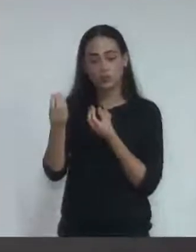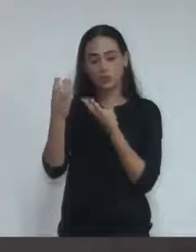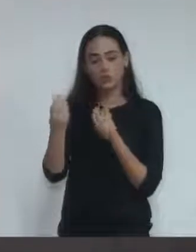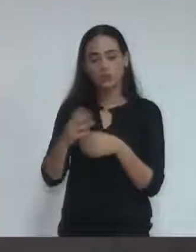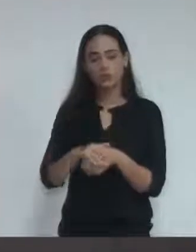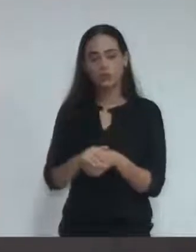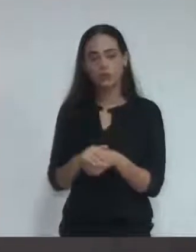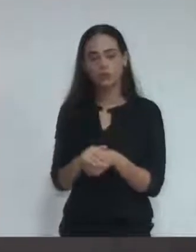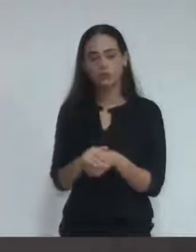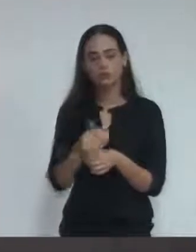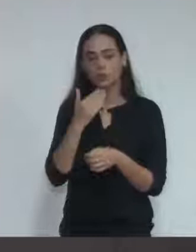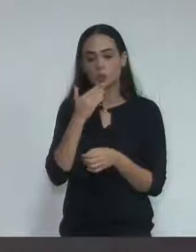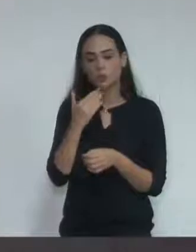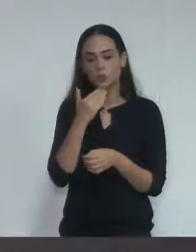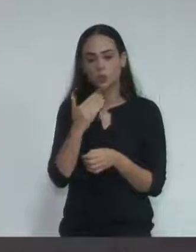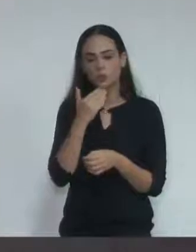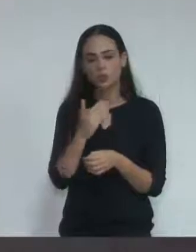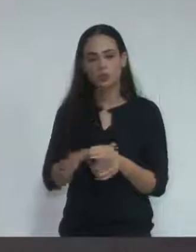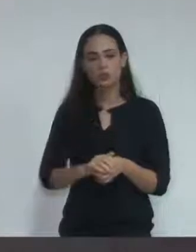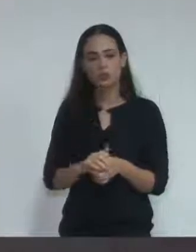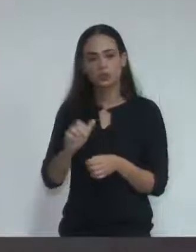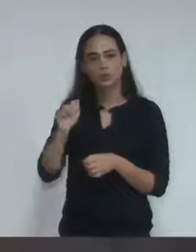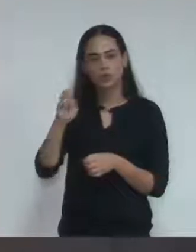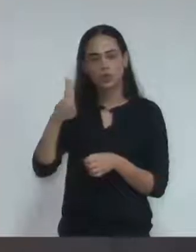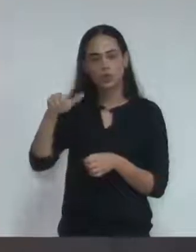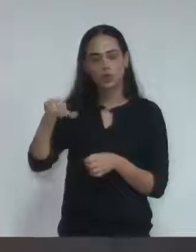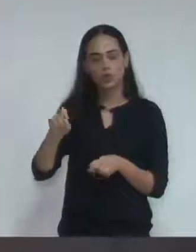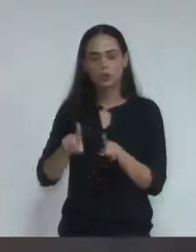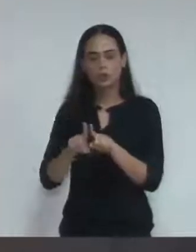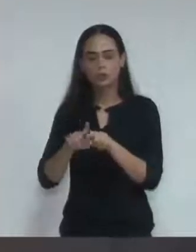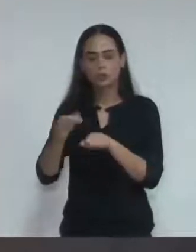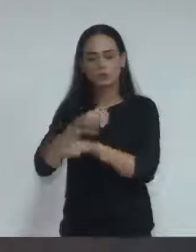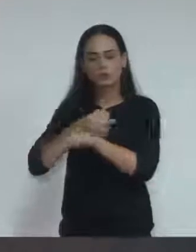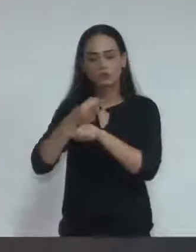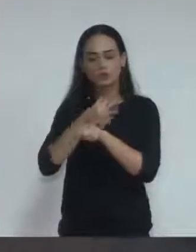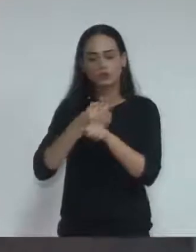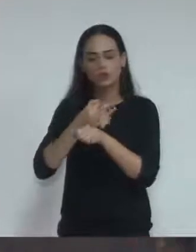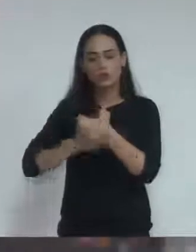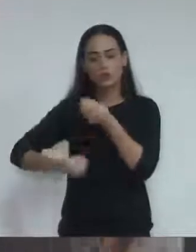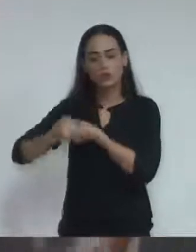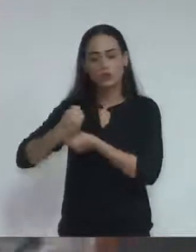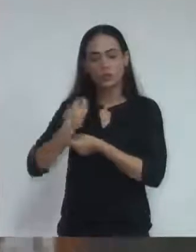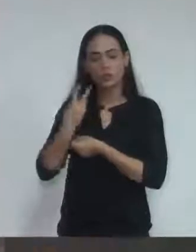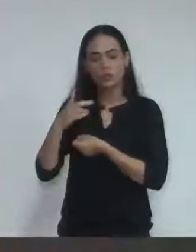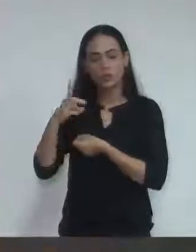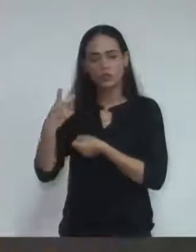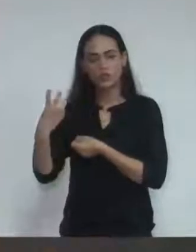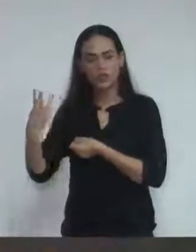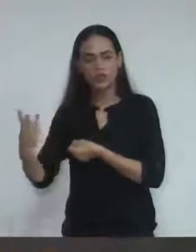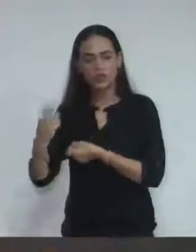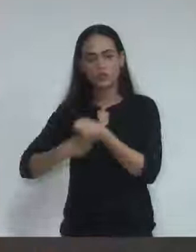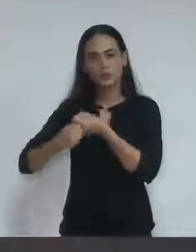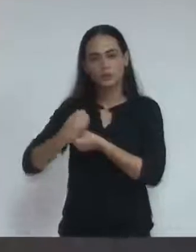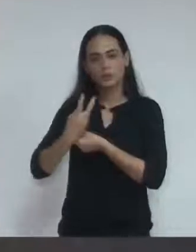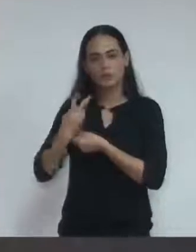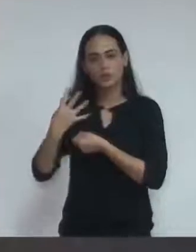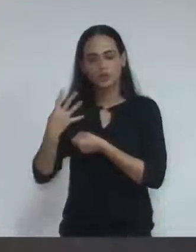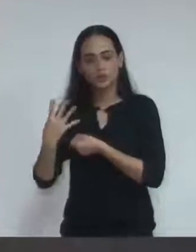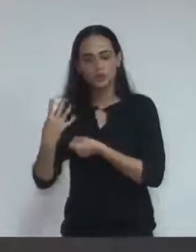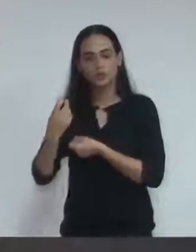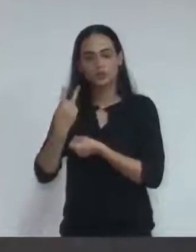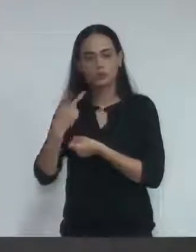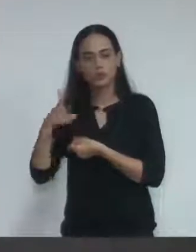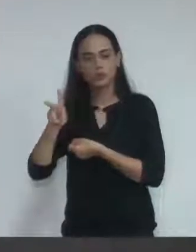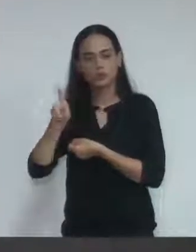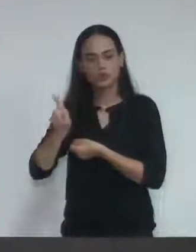solicitações de abono pecuniário, aviso de férias e recibo de férias dos anos 2013, 2014, 2015, 2016 e 2017, até a